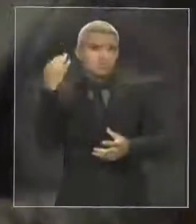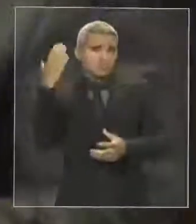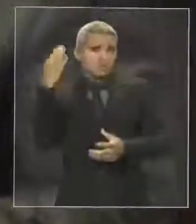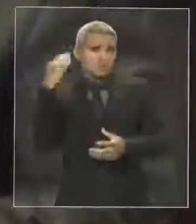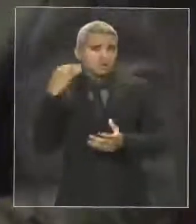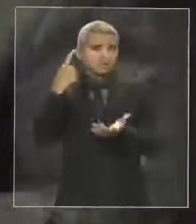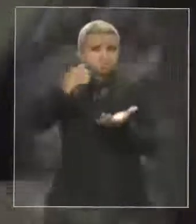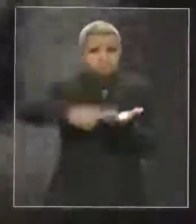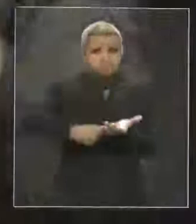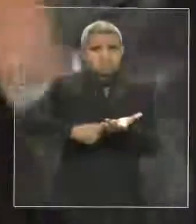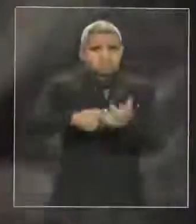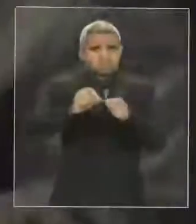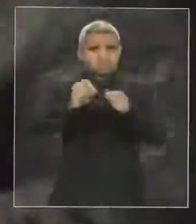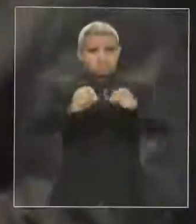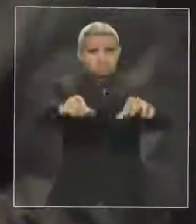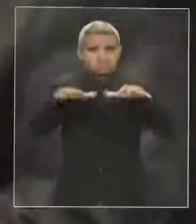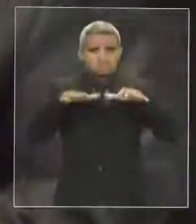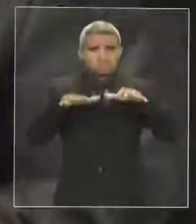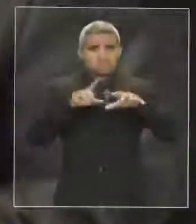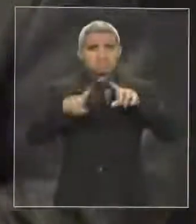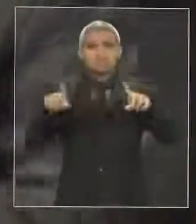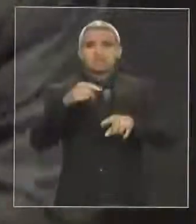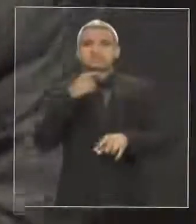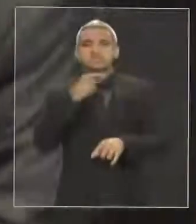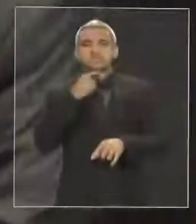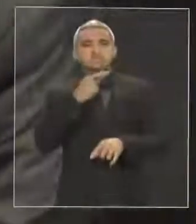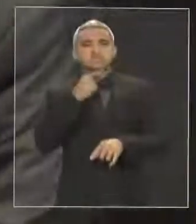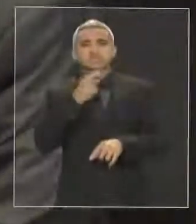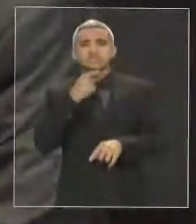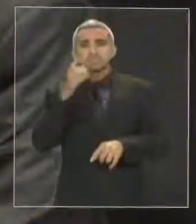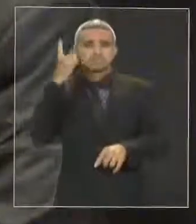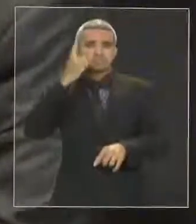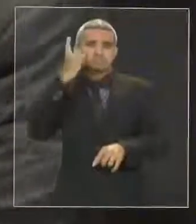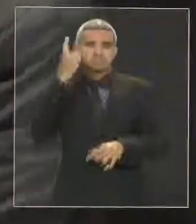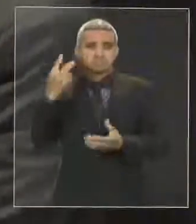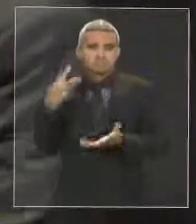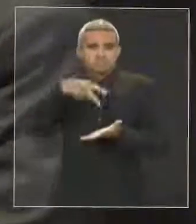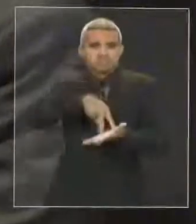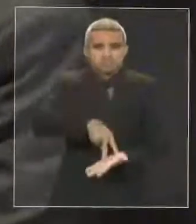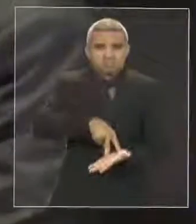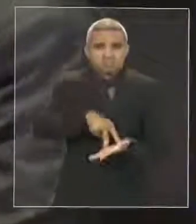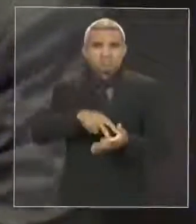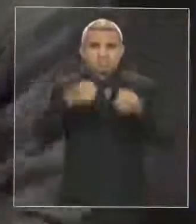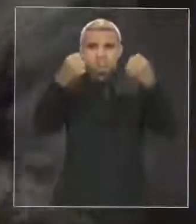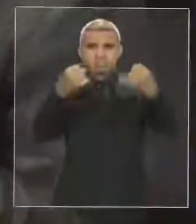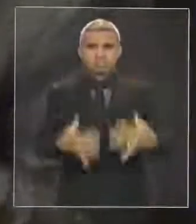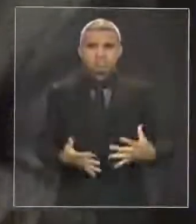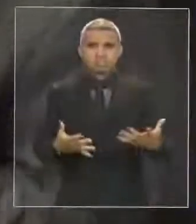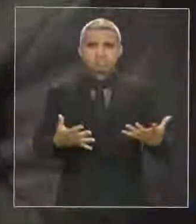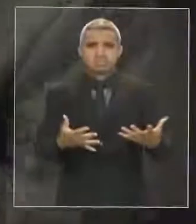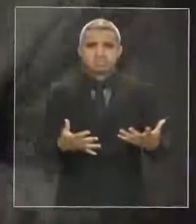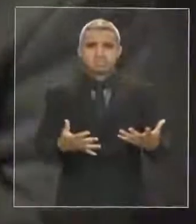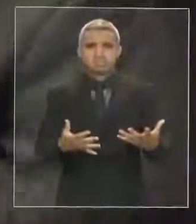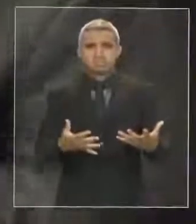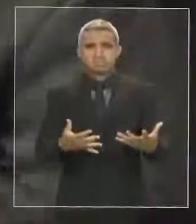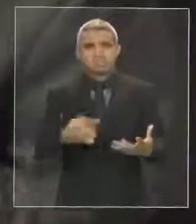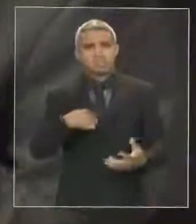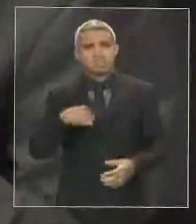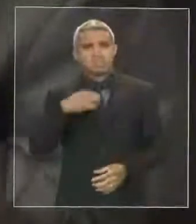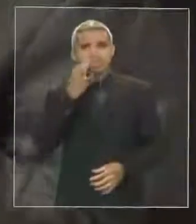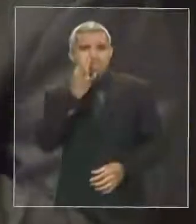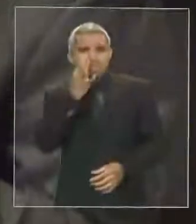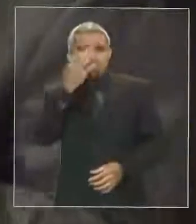franqueou, ninguém se arvorou, nem mesmo o proponente daquele fato. É um testemunho vivo, de tão pequeno, de tão